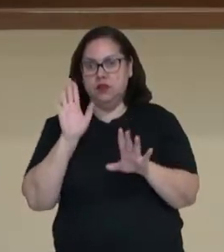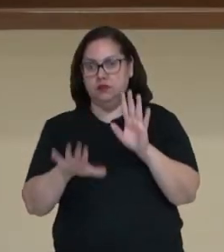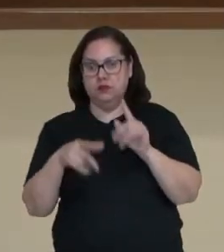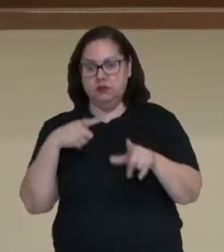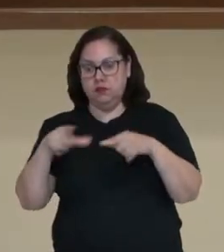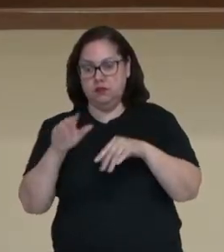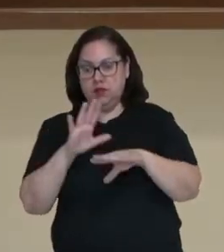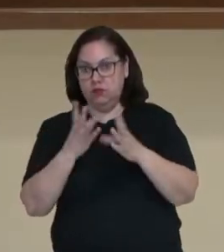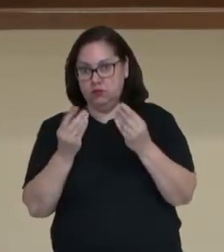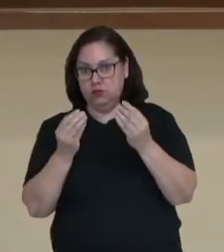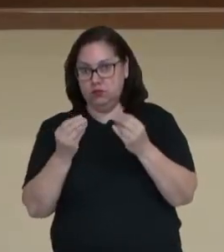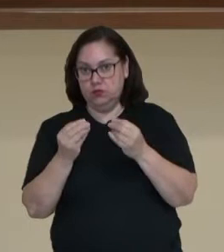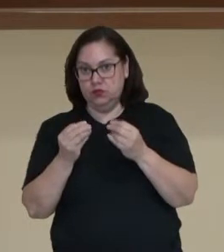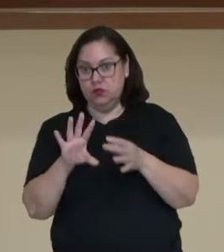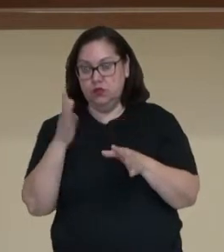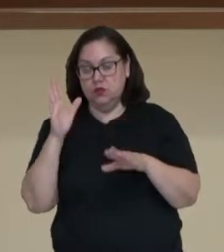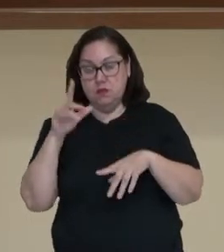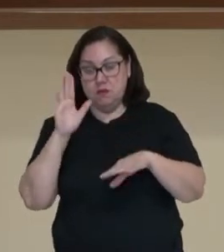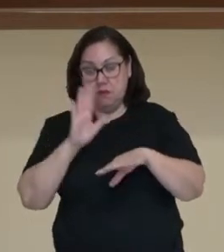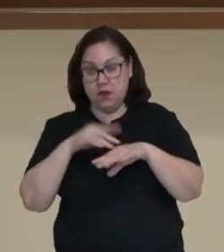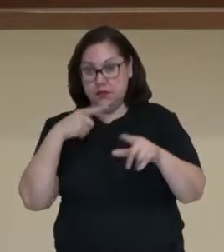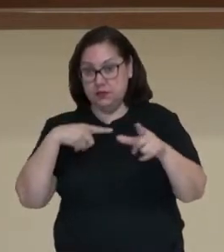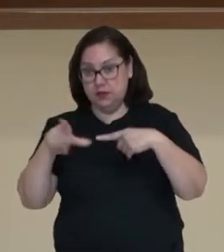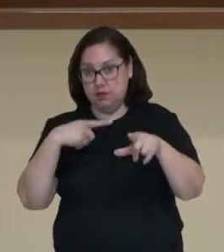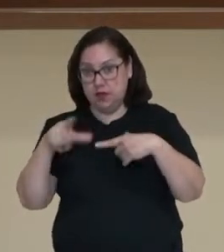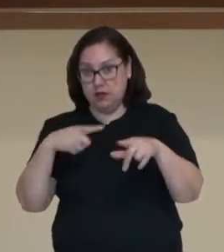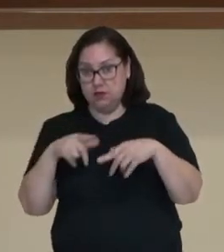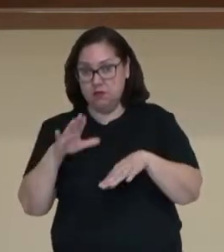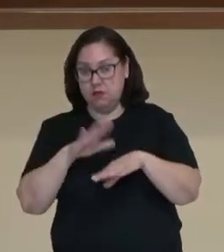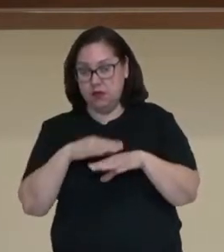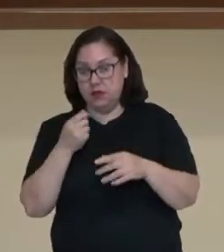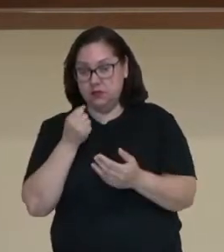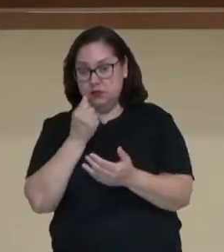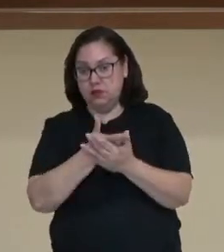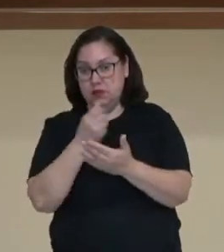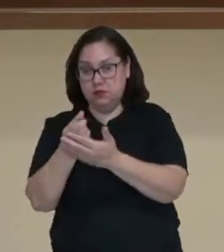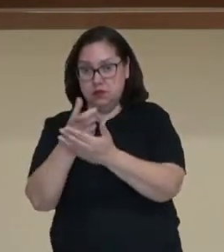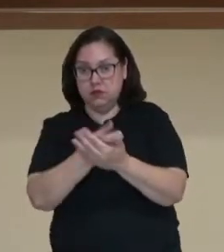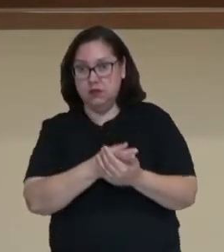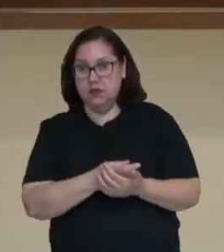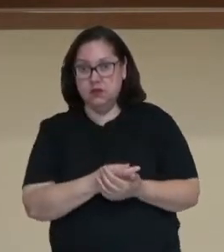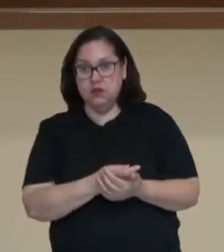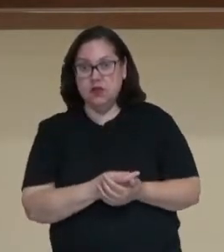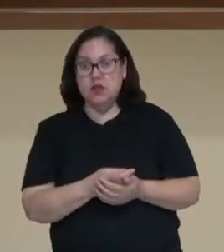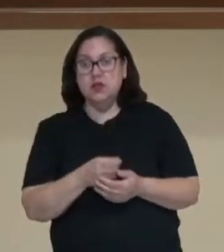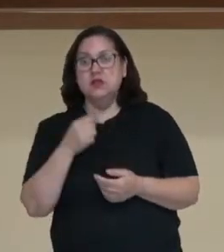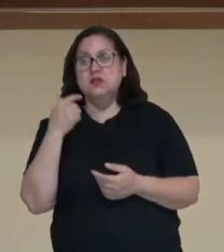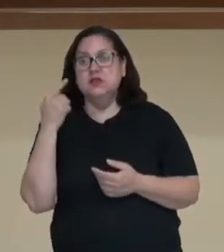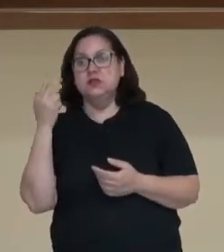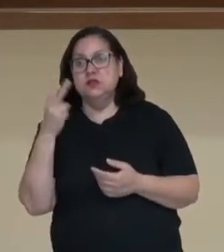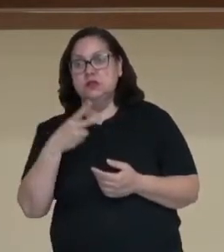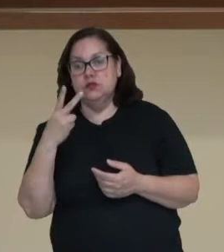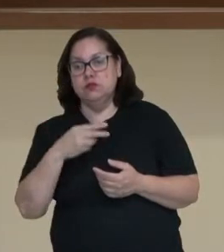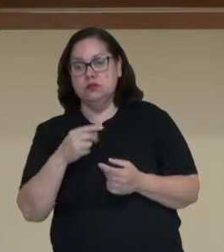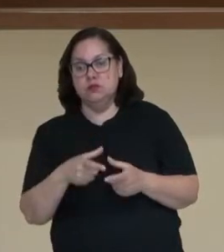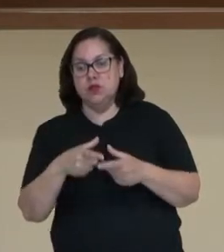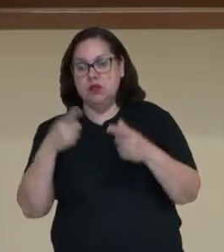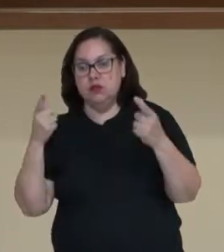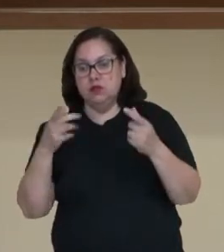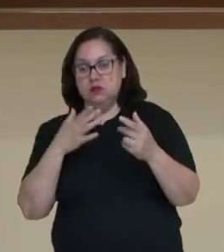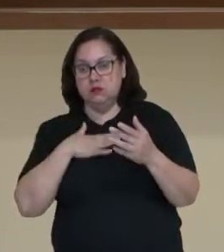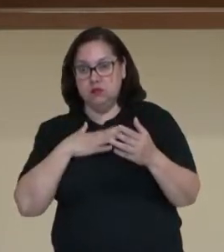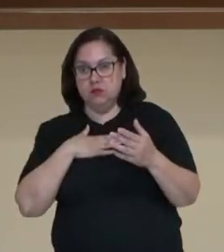trabalho demais e quanto mais eu trabalho, mais eu gasto. E segundo, eu aumento